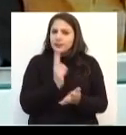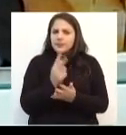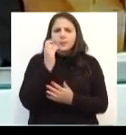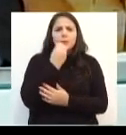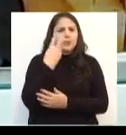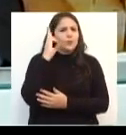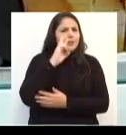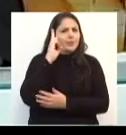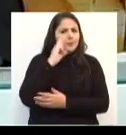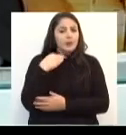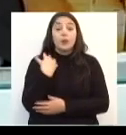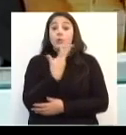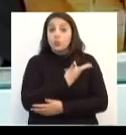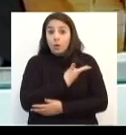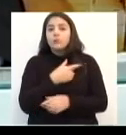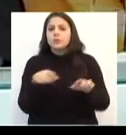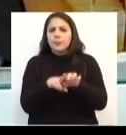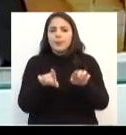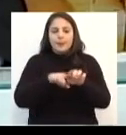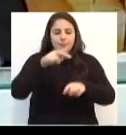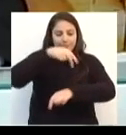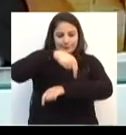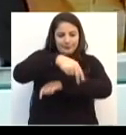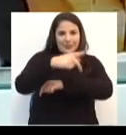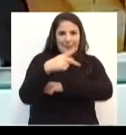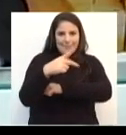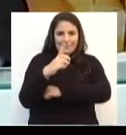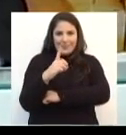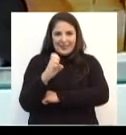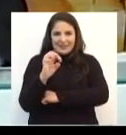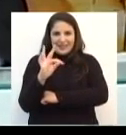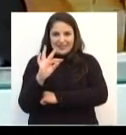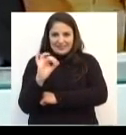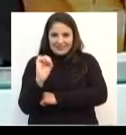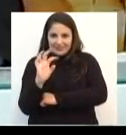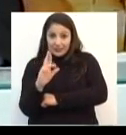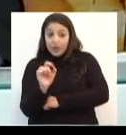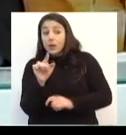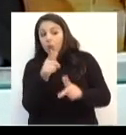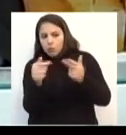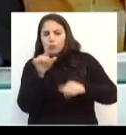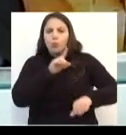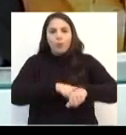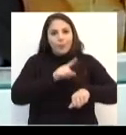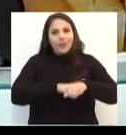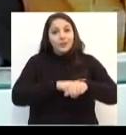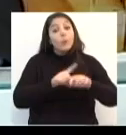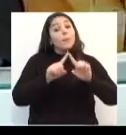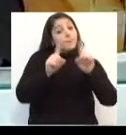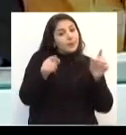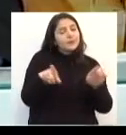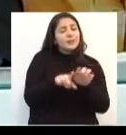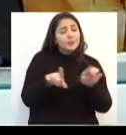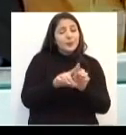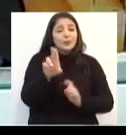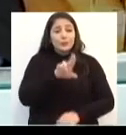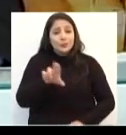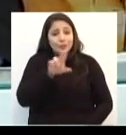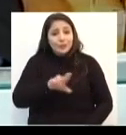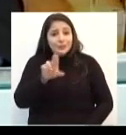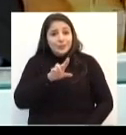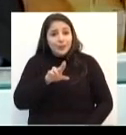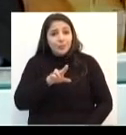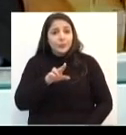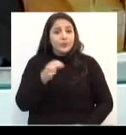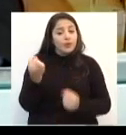lembrar que somos pedestres em determinados momentos e, em outras oportunidades, utilizamos veículos particulares ou